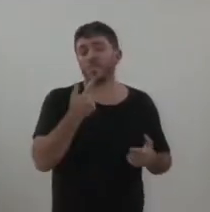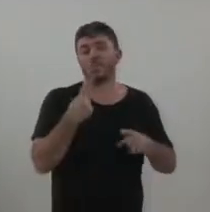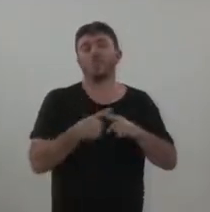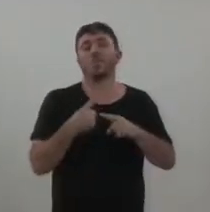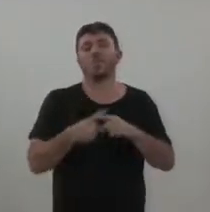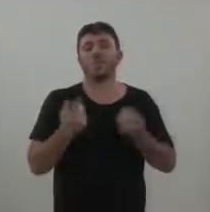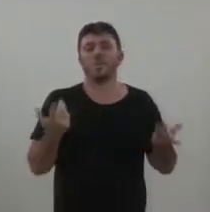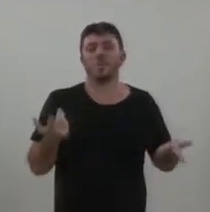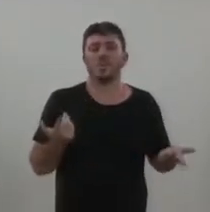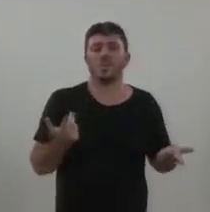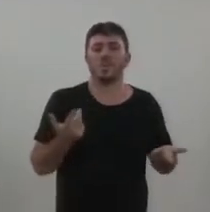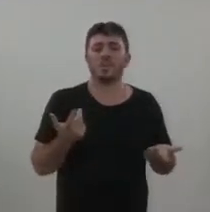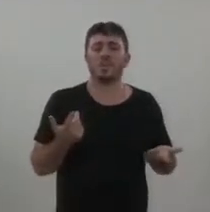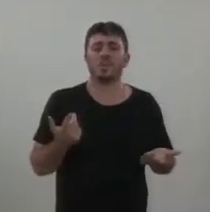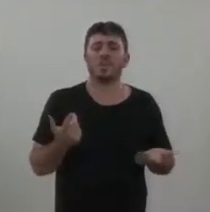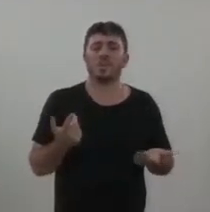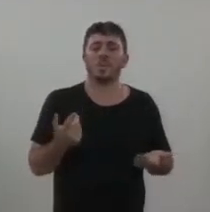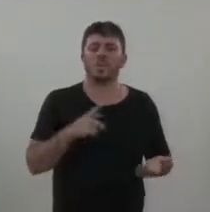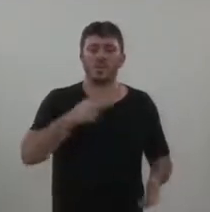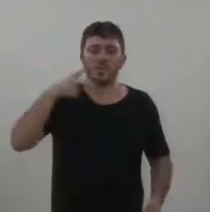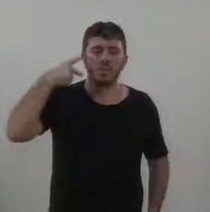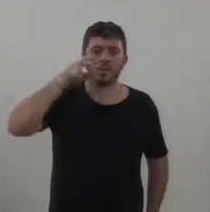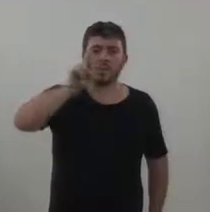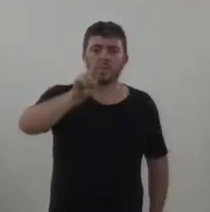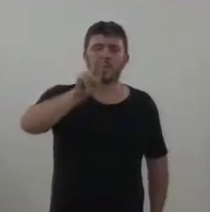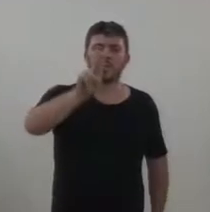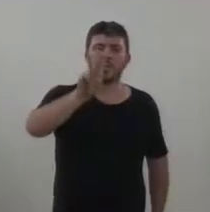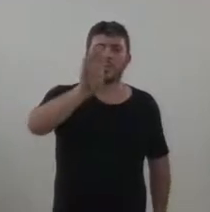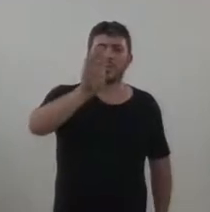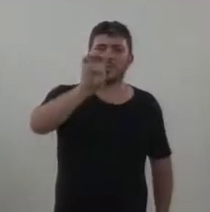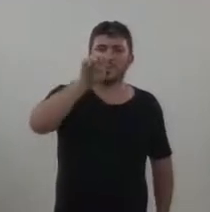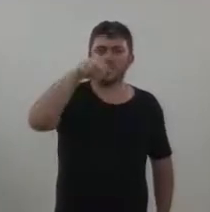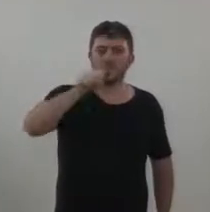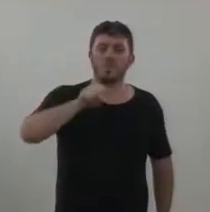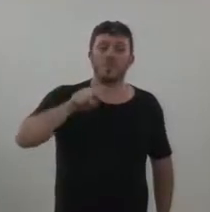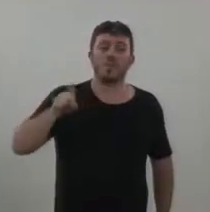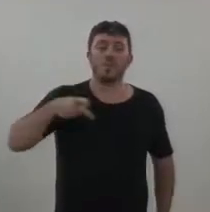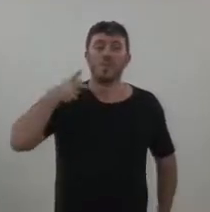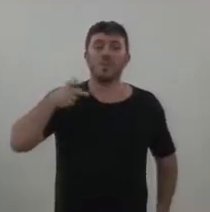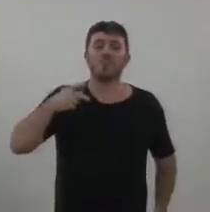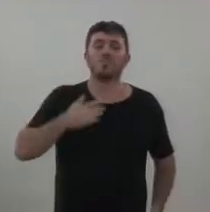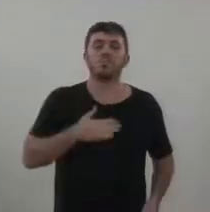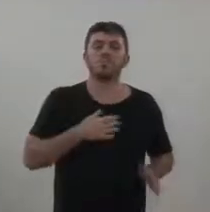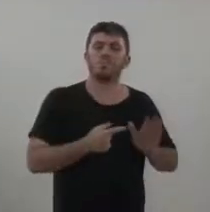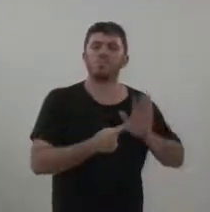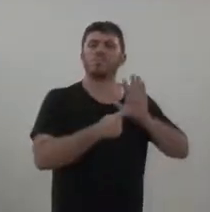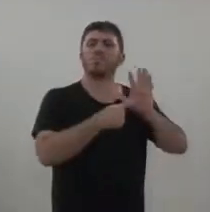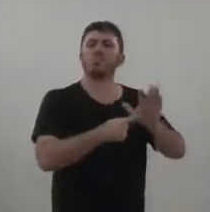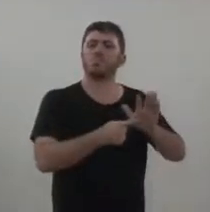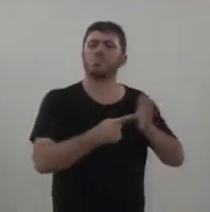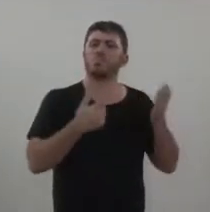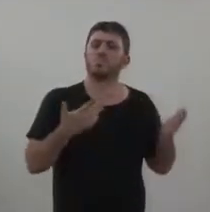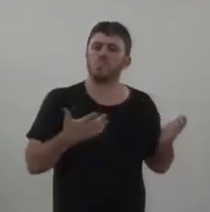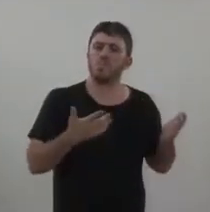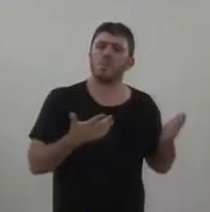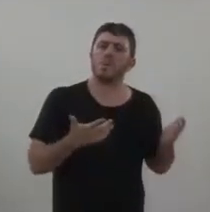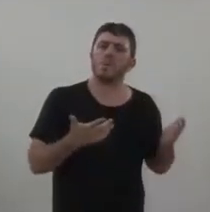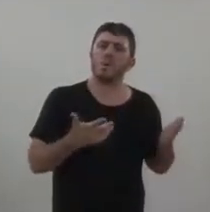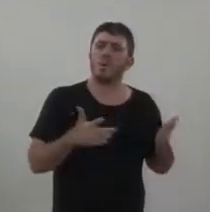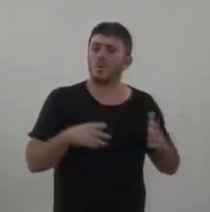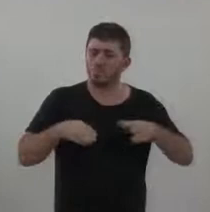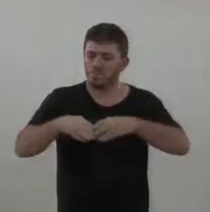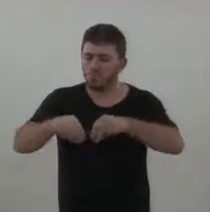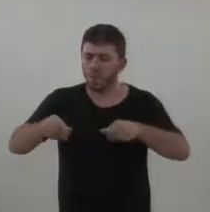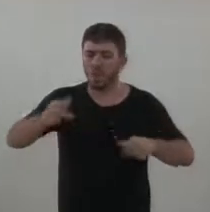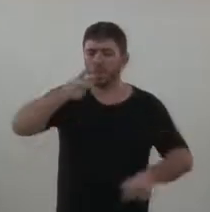Porque, na verdade, o seguinte, o vereador Rubens disse que nasceu no gabinete dele, fez uma indicação, vai lá, acertou-se o terreno, era da